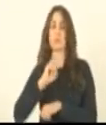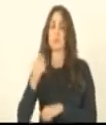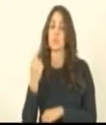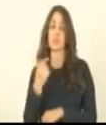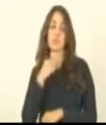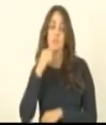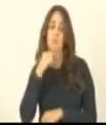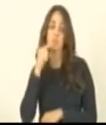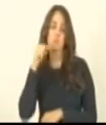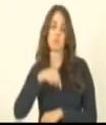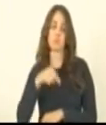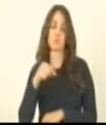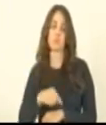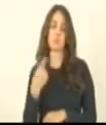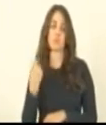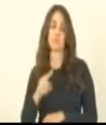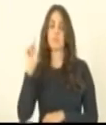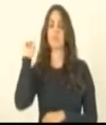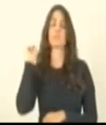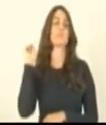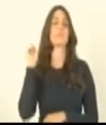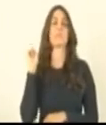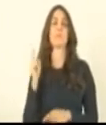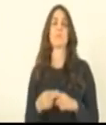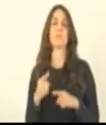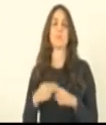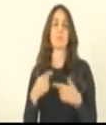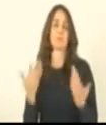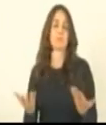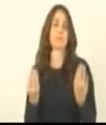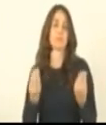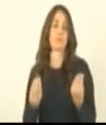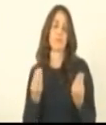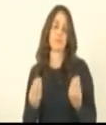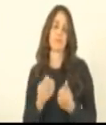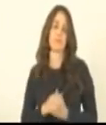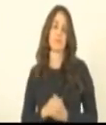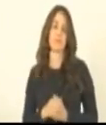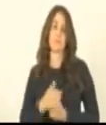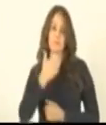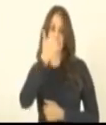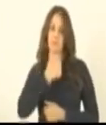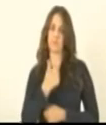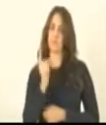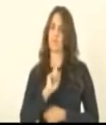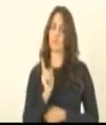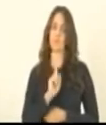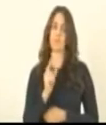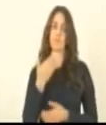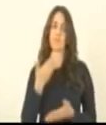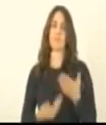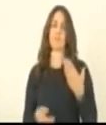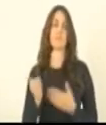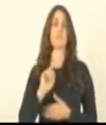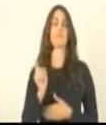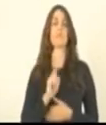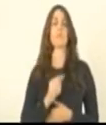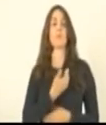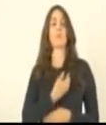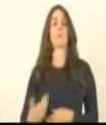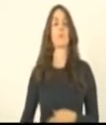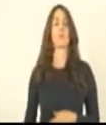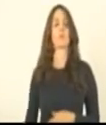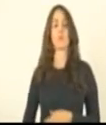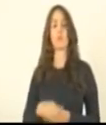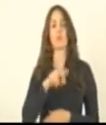medida, porque, de qualquer forma, será uma derrota. e a derrota não é para mim. Eu acho que não fica bem para o governo vetar uma